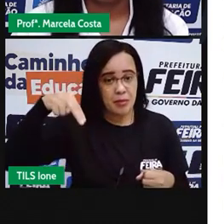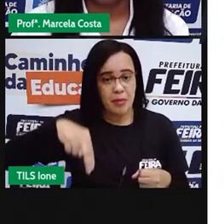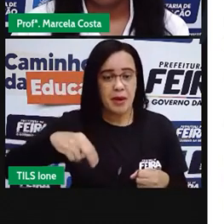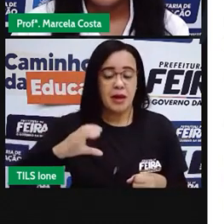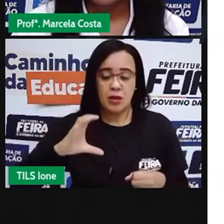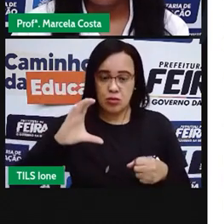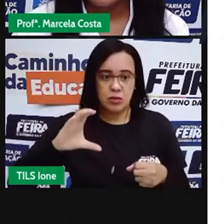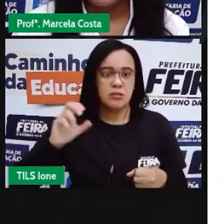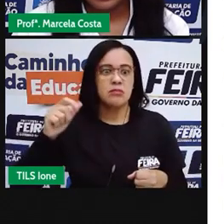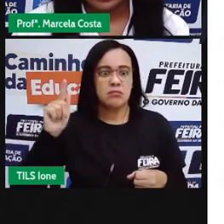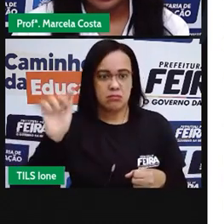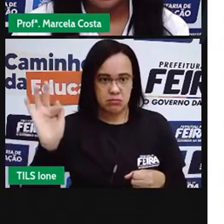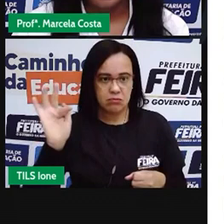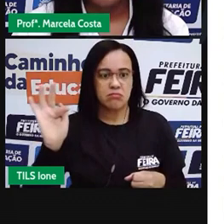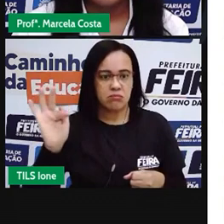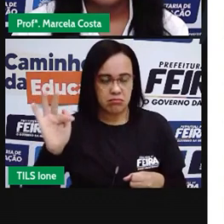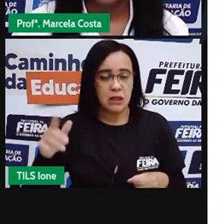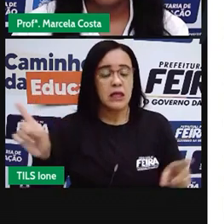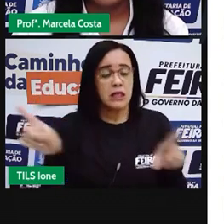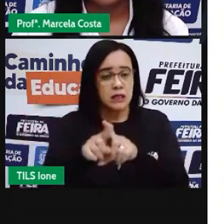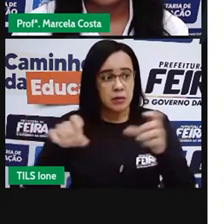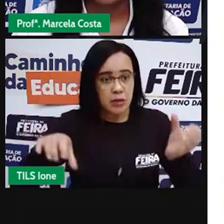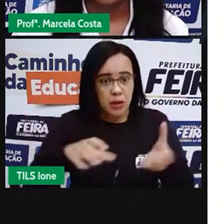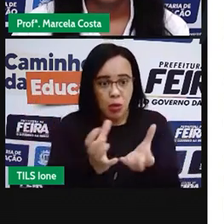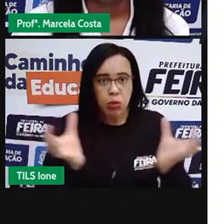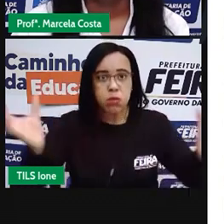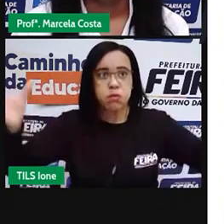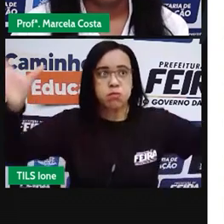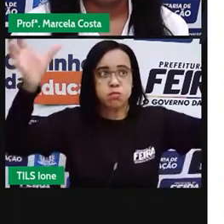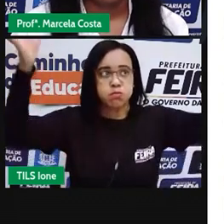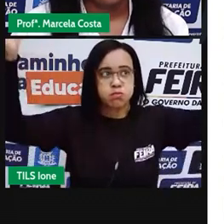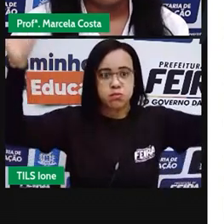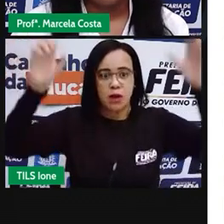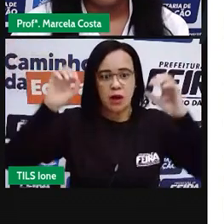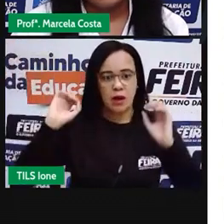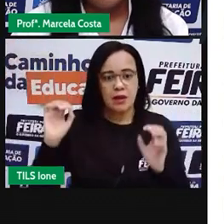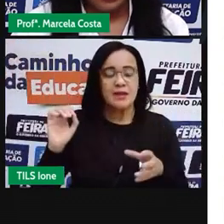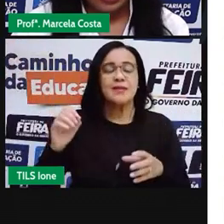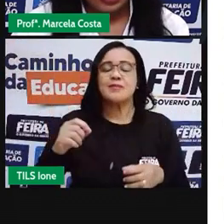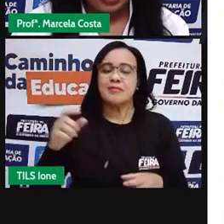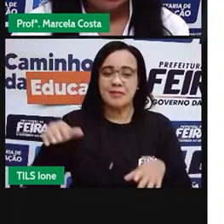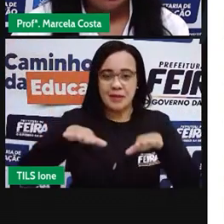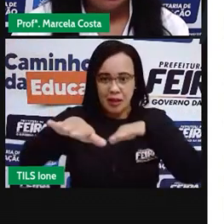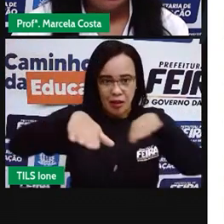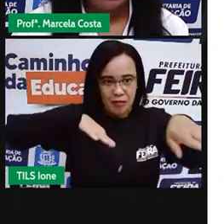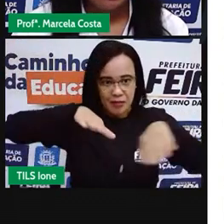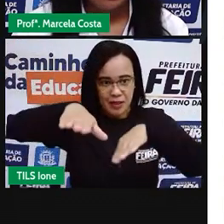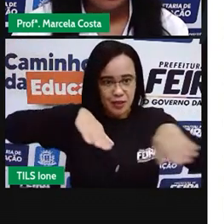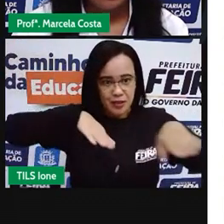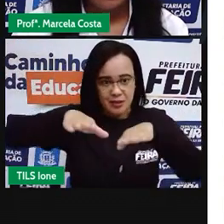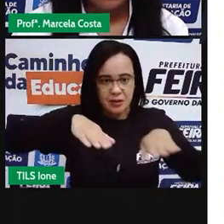que cobre mais da metade de ambas as pistas de rolamento da Avenida.